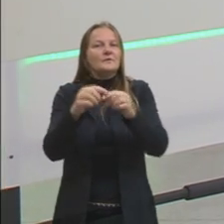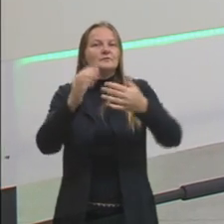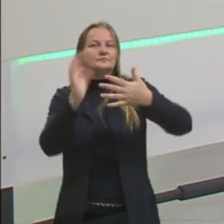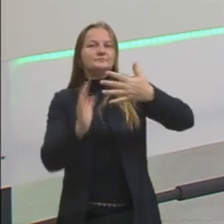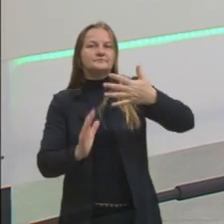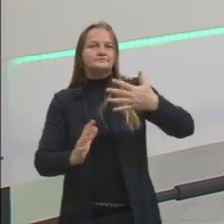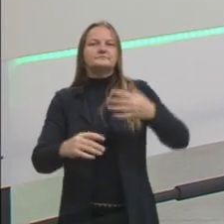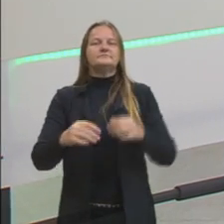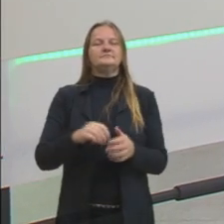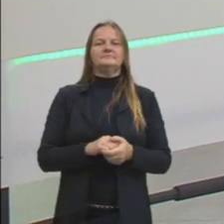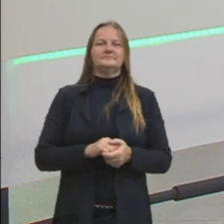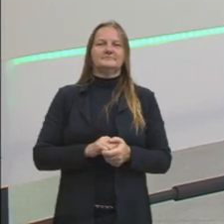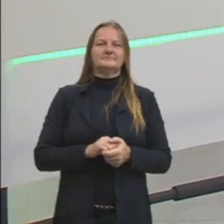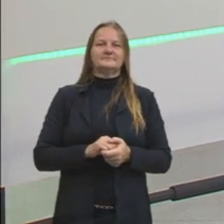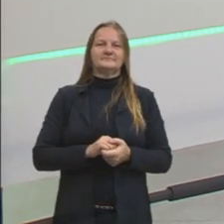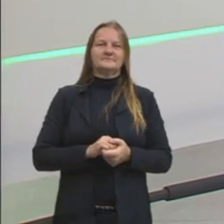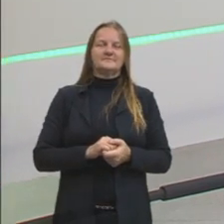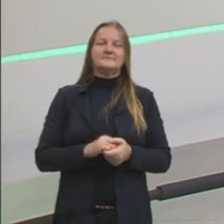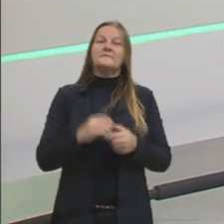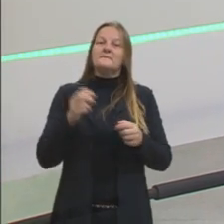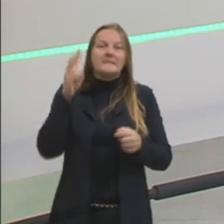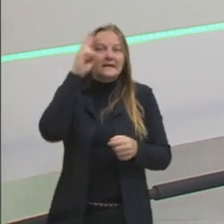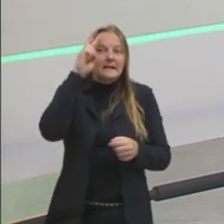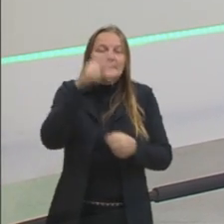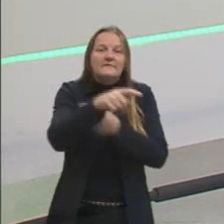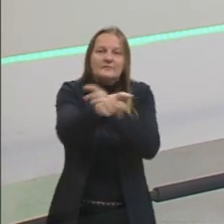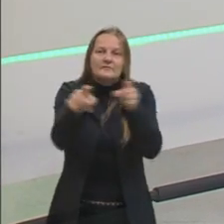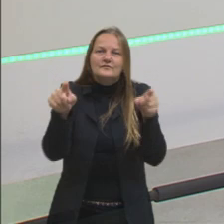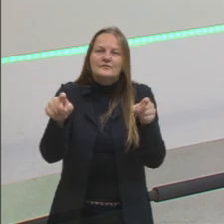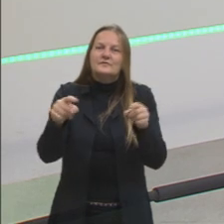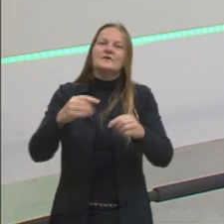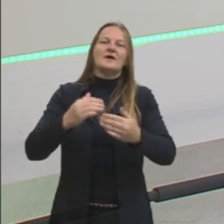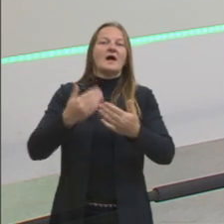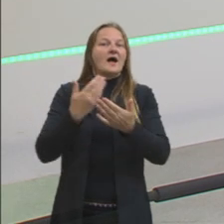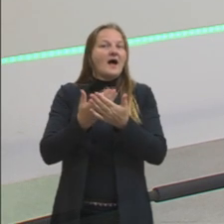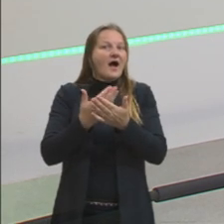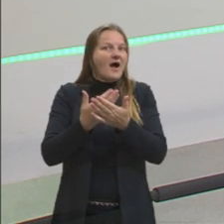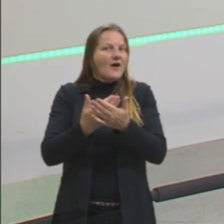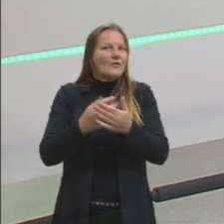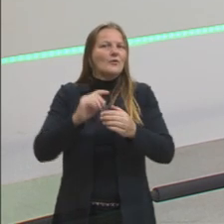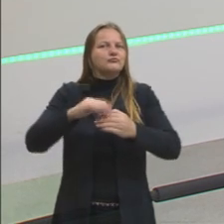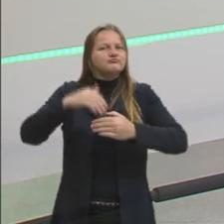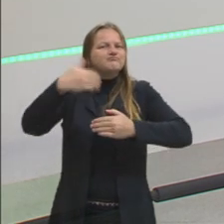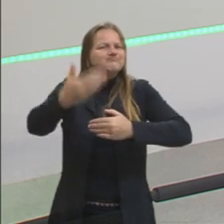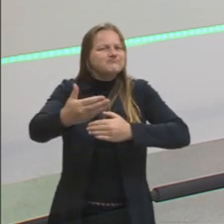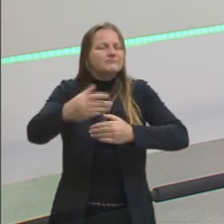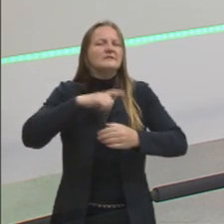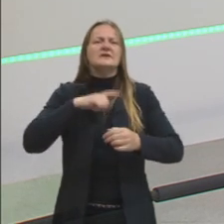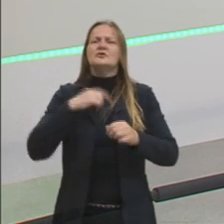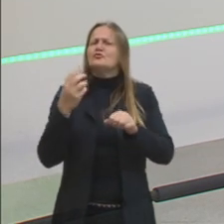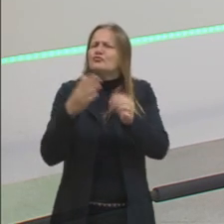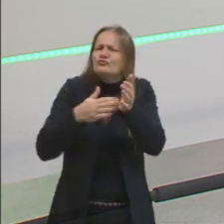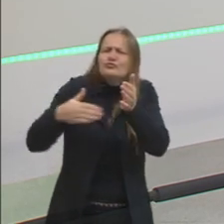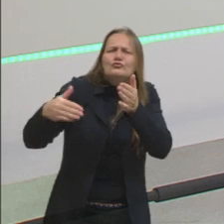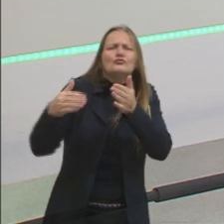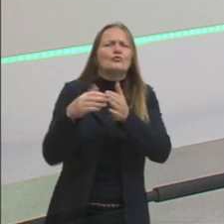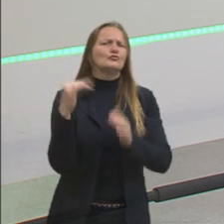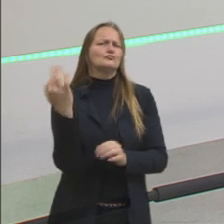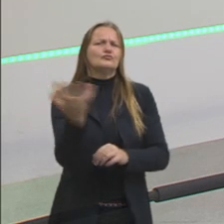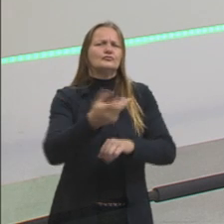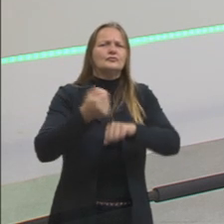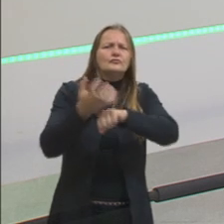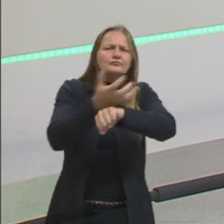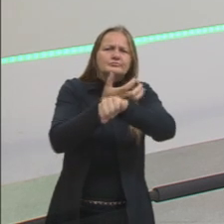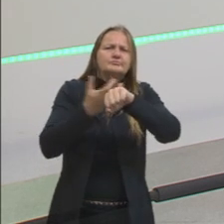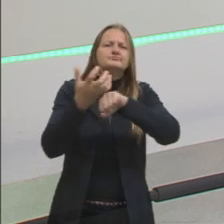intérpretes de Libras. Sempre lembrando a você que, além das minhas aulas, tem as aulas de todos os componentes curriculares para você